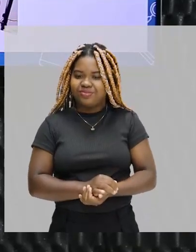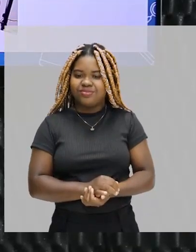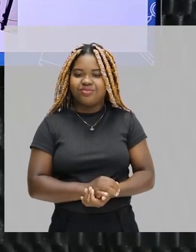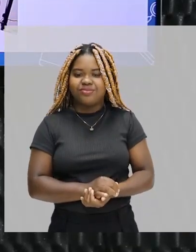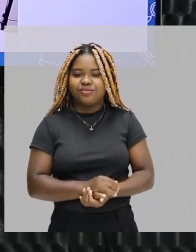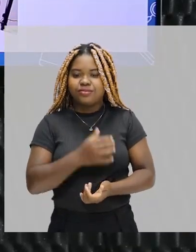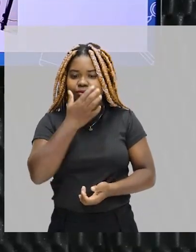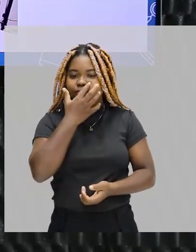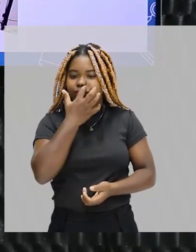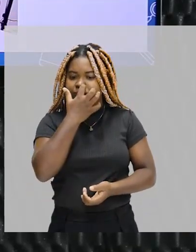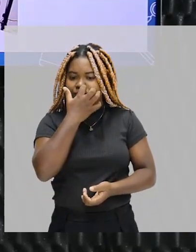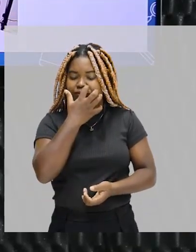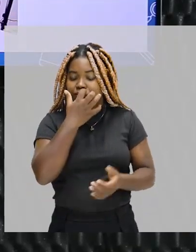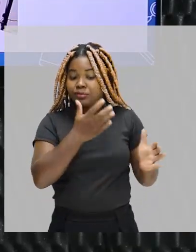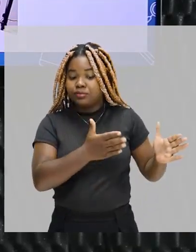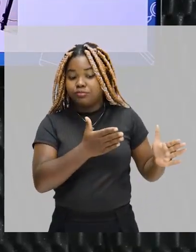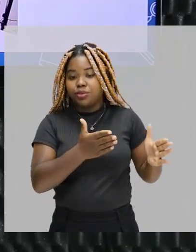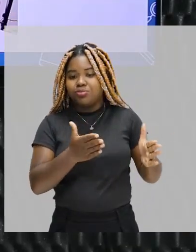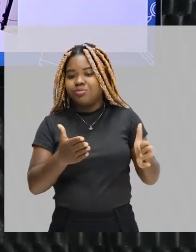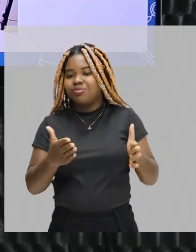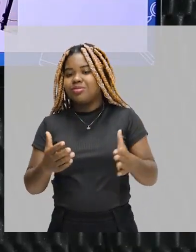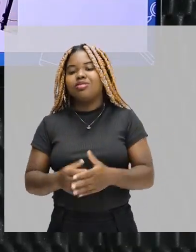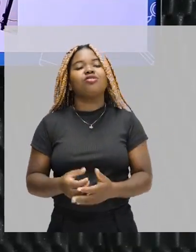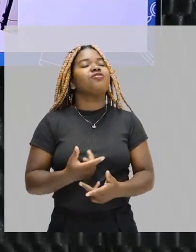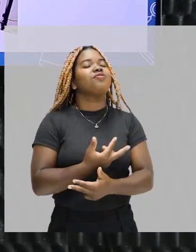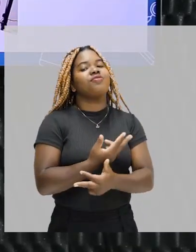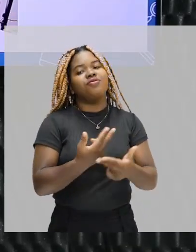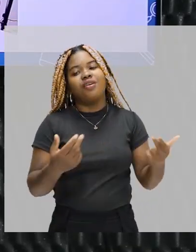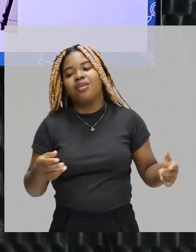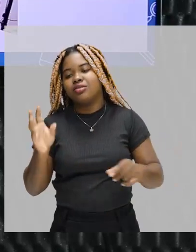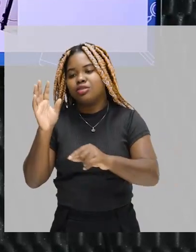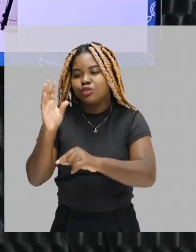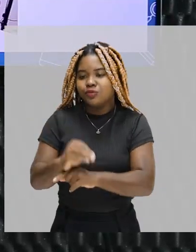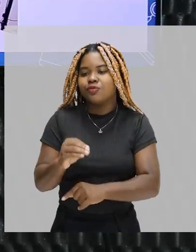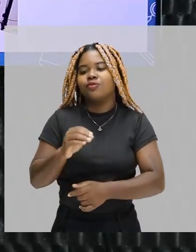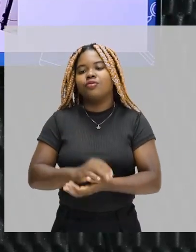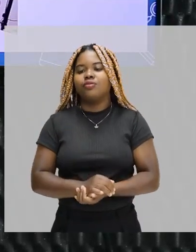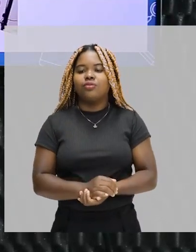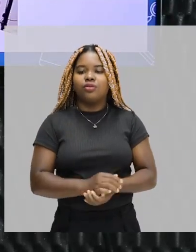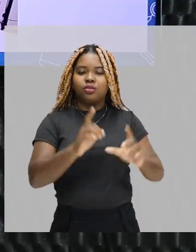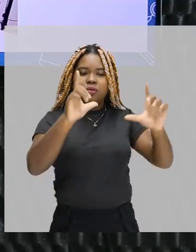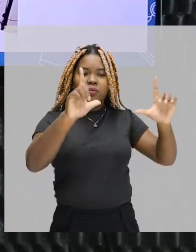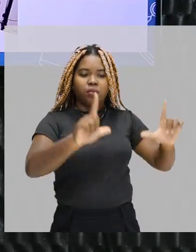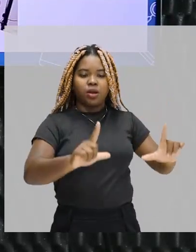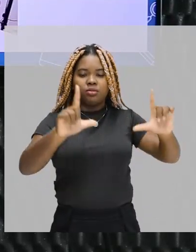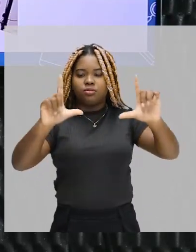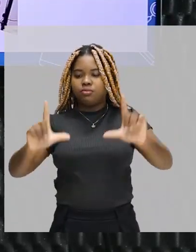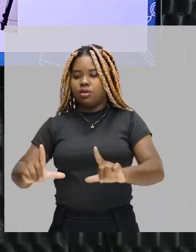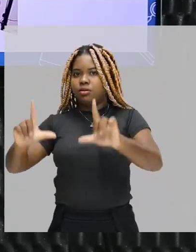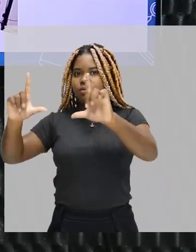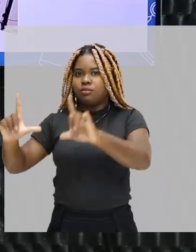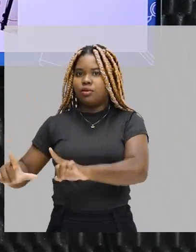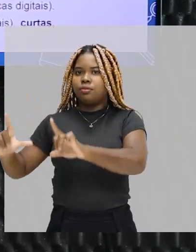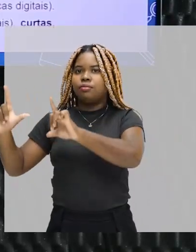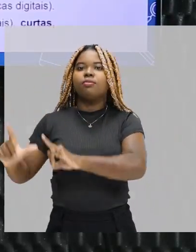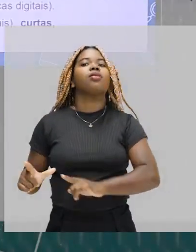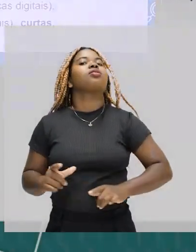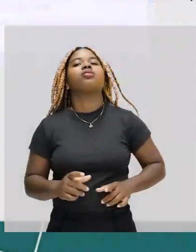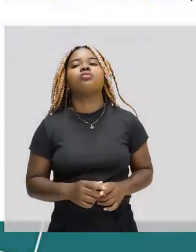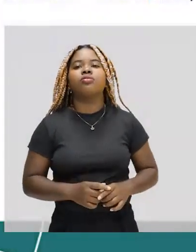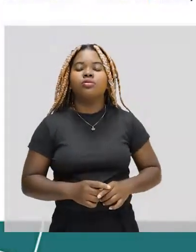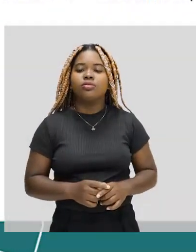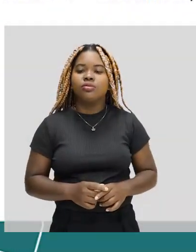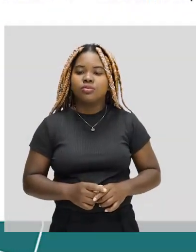é chamado do stop motion. É uma sequência de centenas ou milhares de fotos, quadro por quadro, que vão compor um filme de animação.